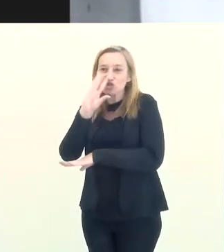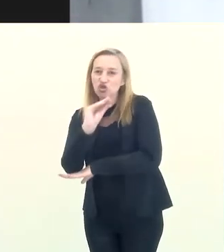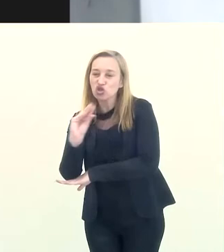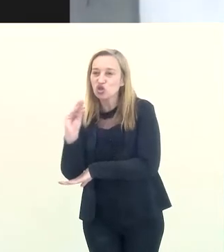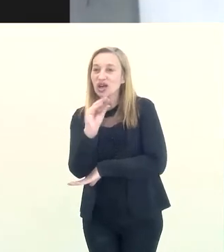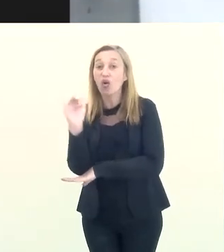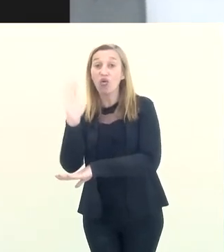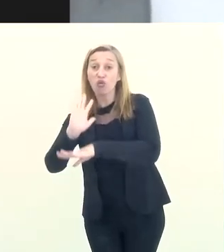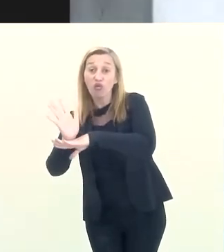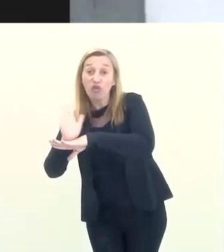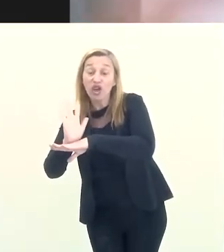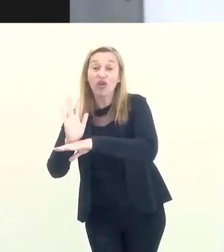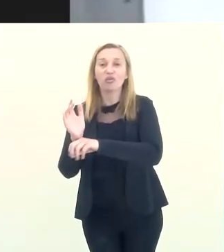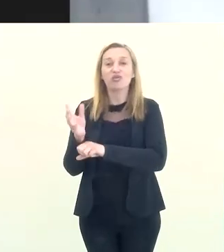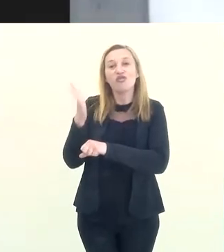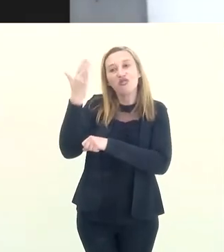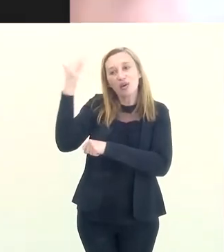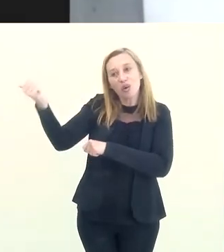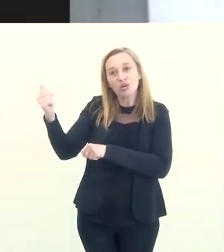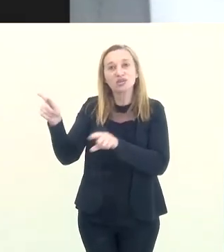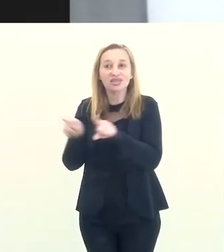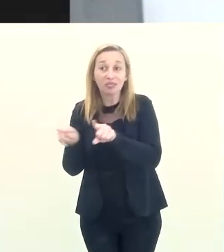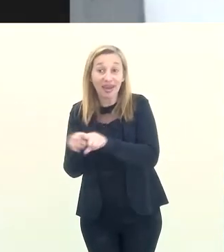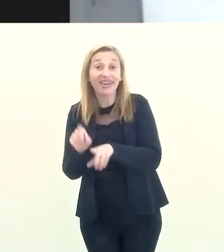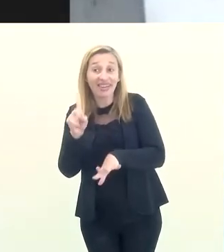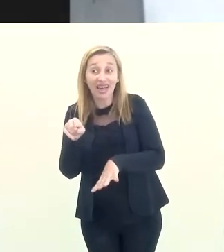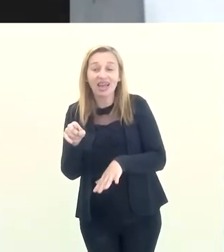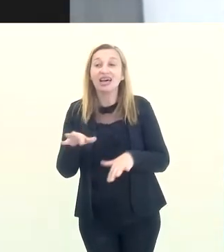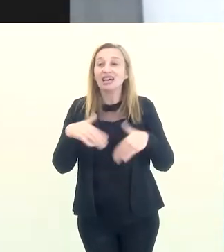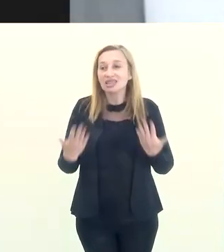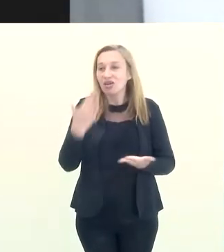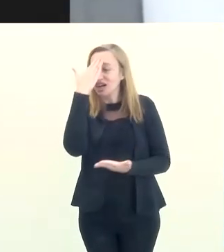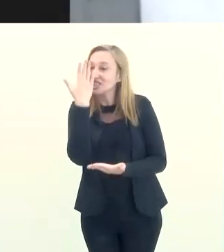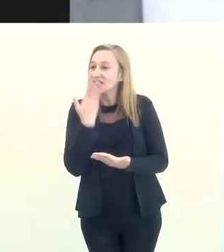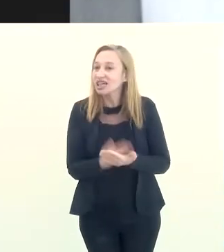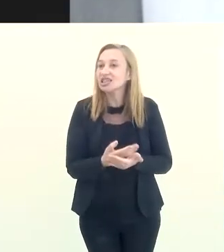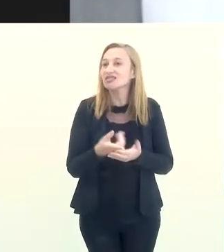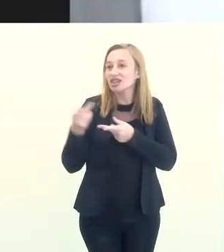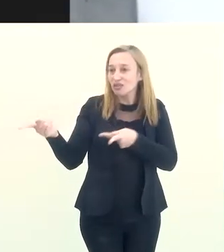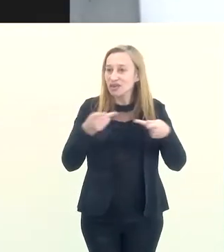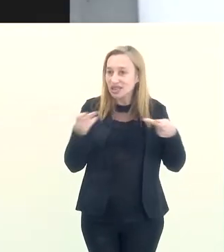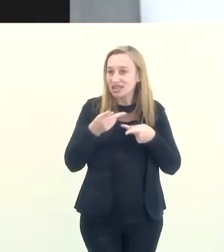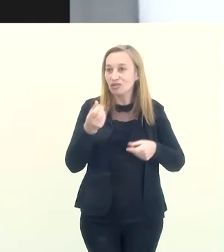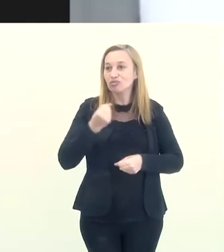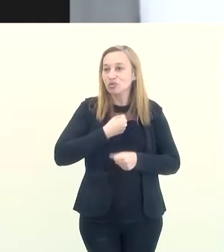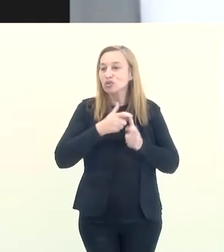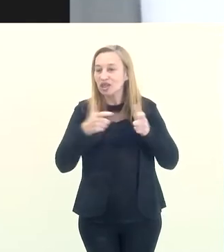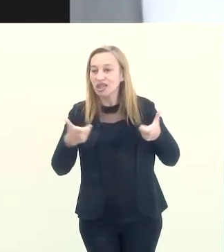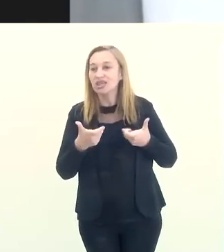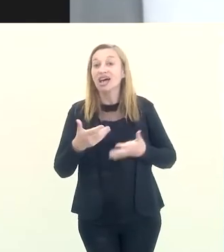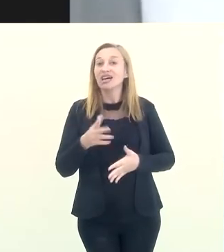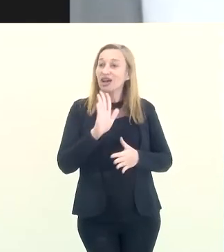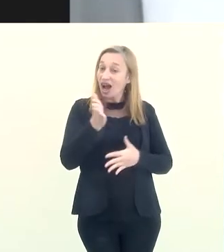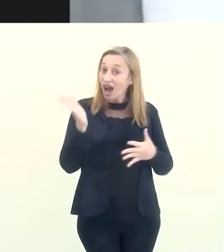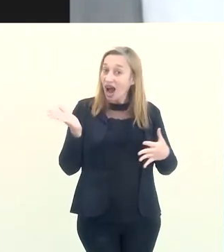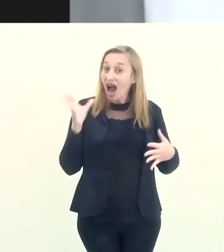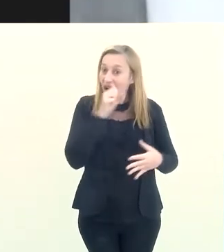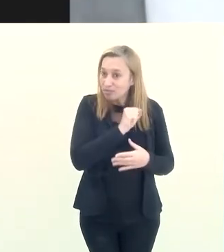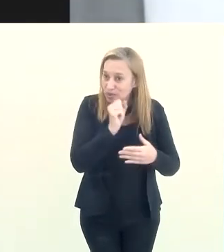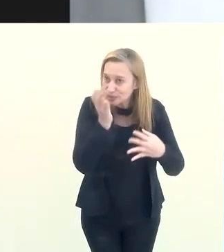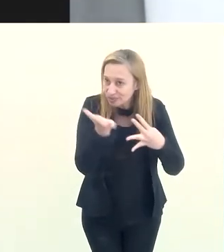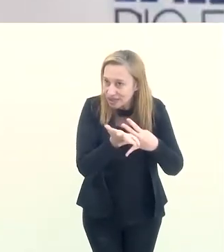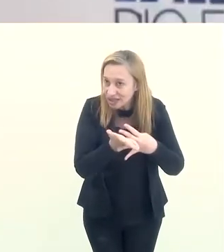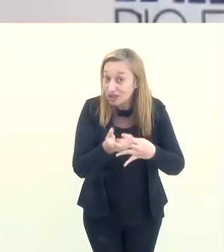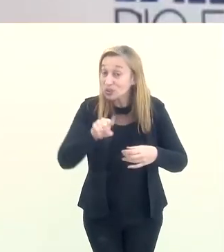época jurássica. É filme muito famoso também. Enfim, a gente acredita que vai ter uma visitação muito grande ali.